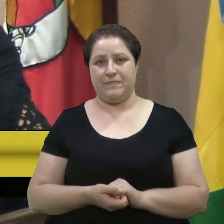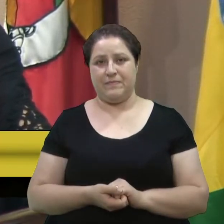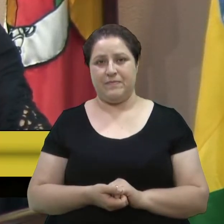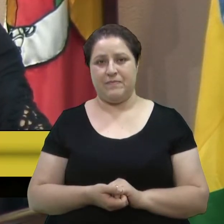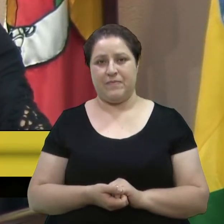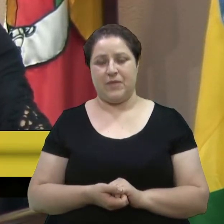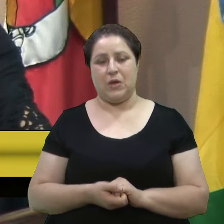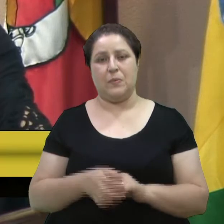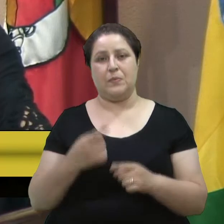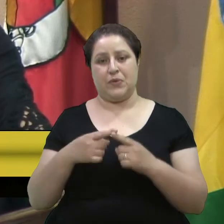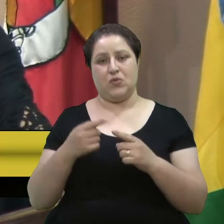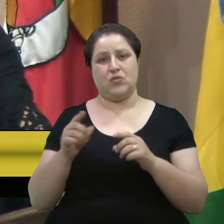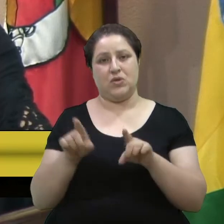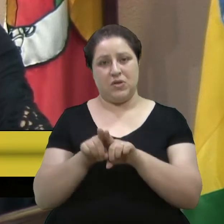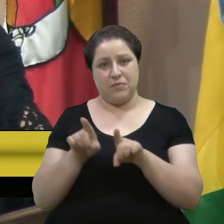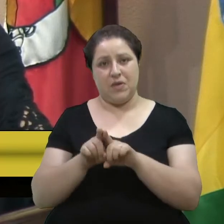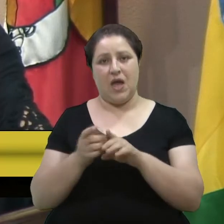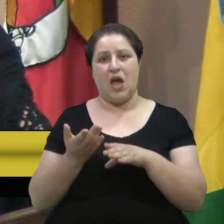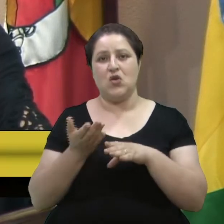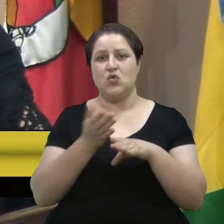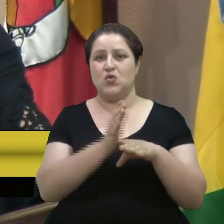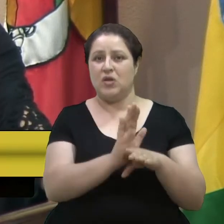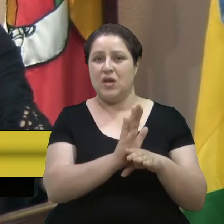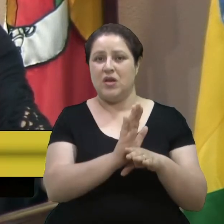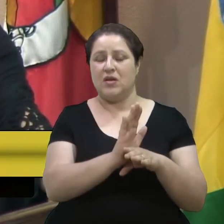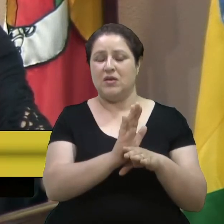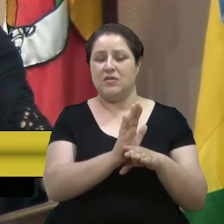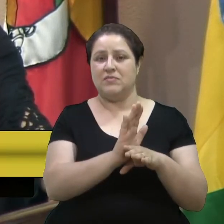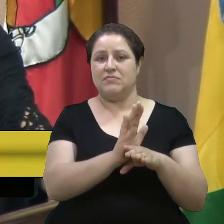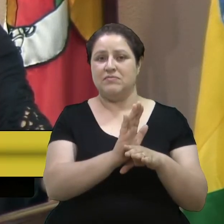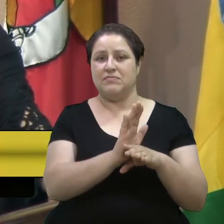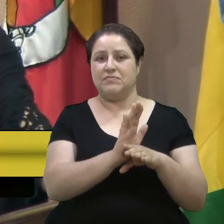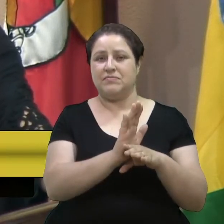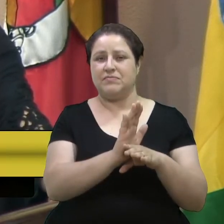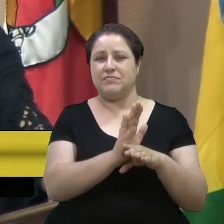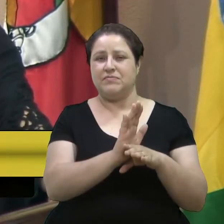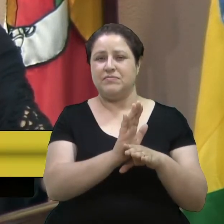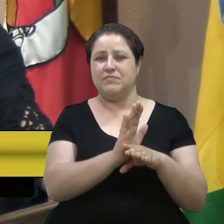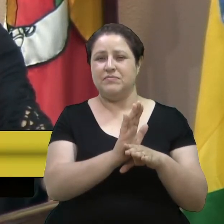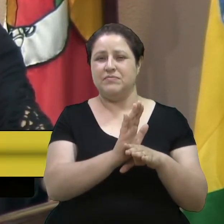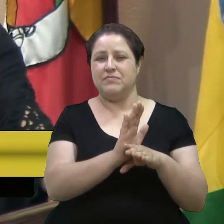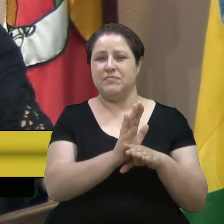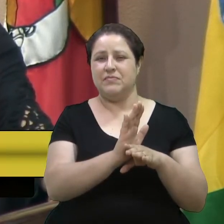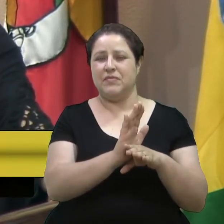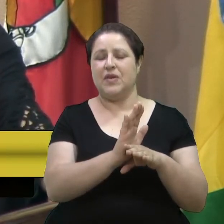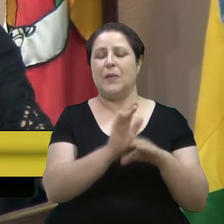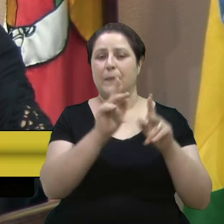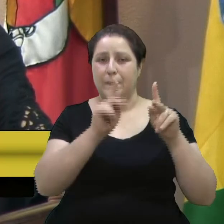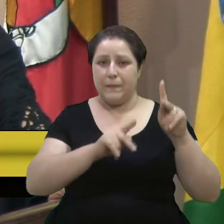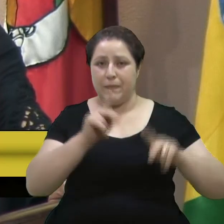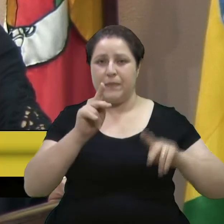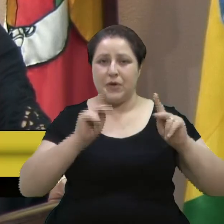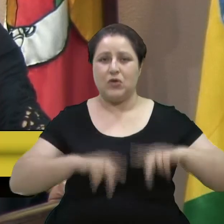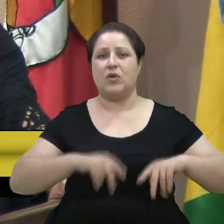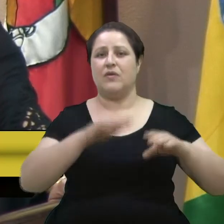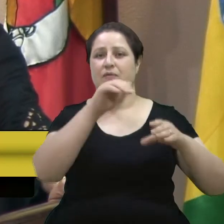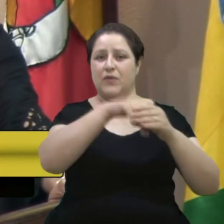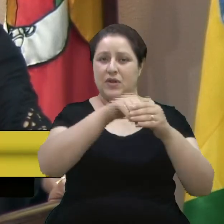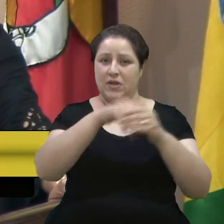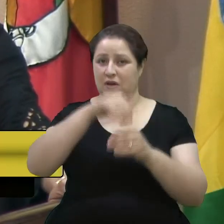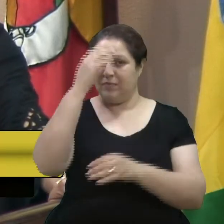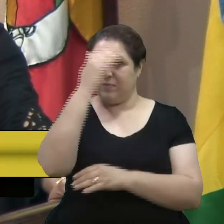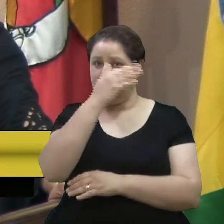Porque também ajudei a eleger a Lodló de Domênico. Porque o MDB foi protagonista nessa eleição.